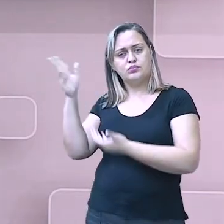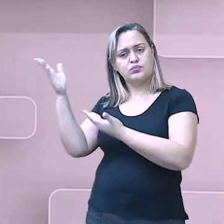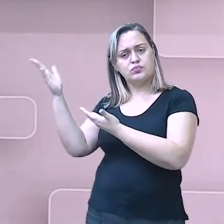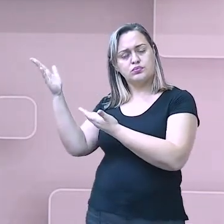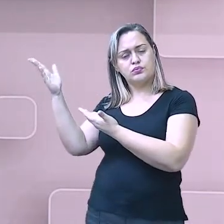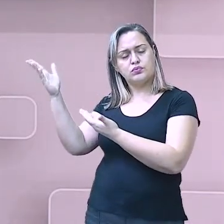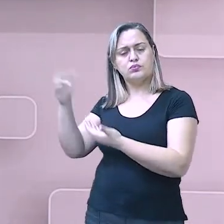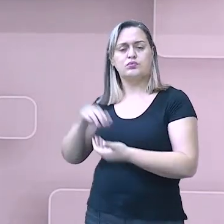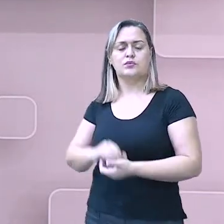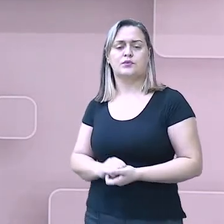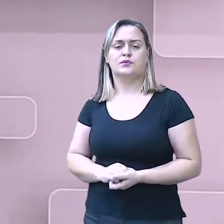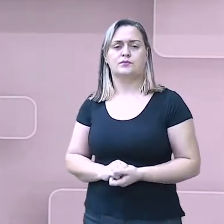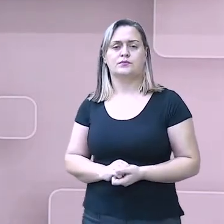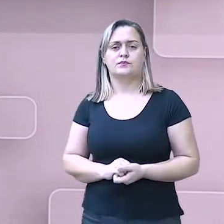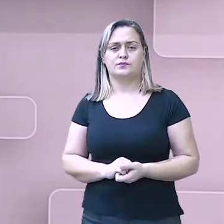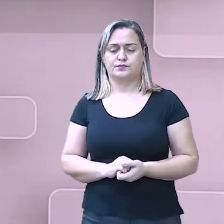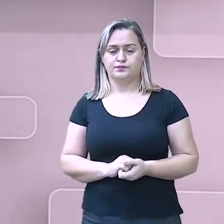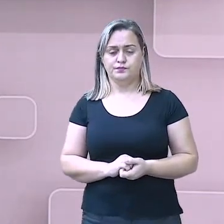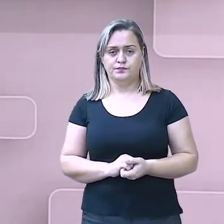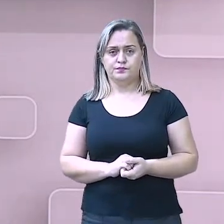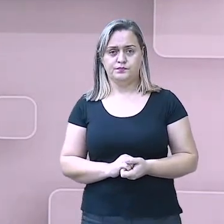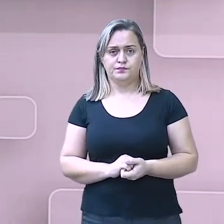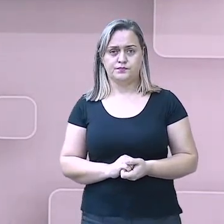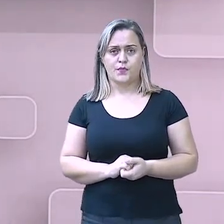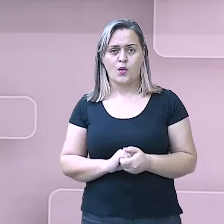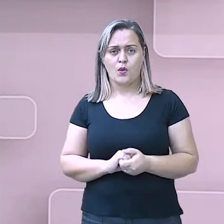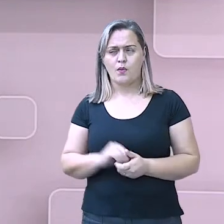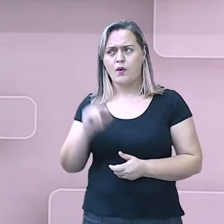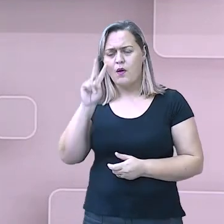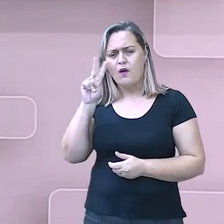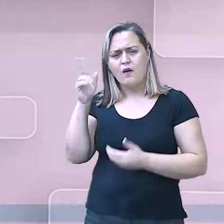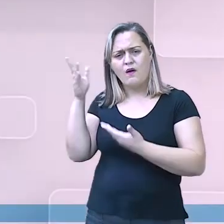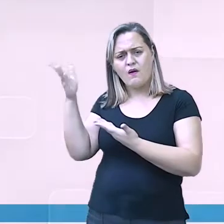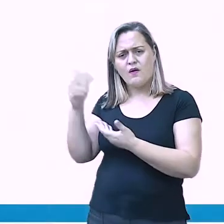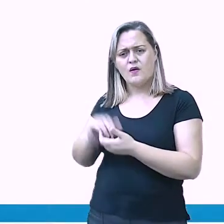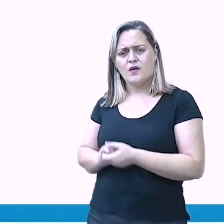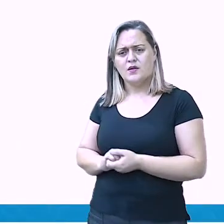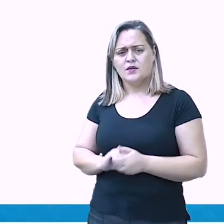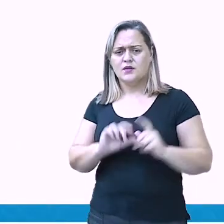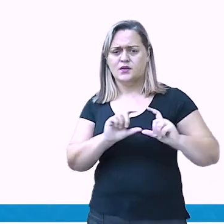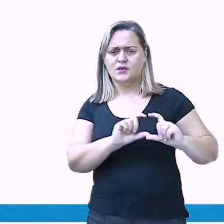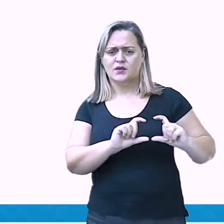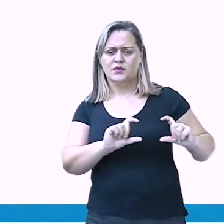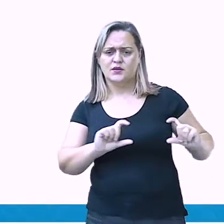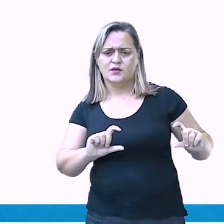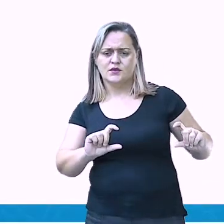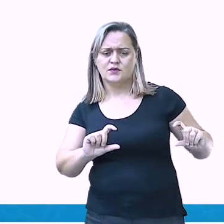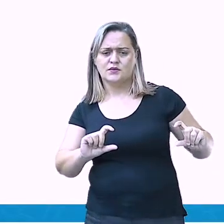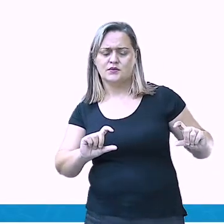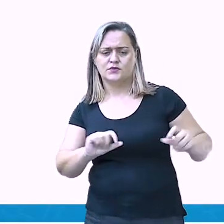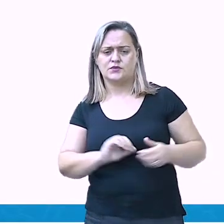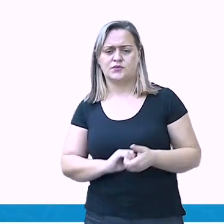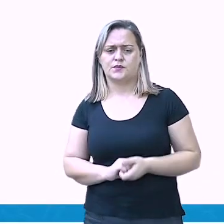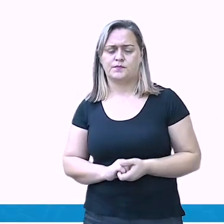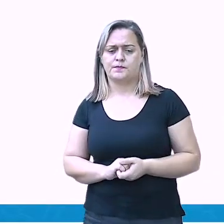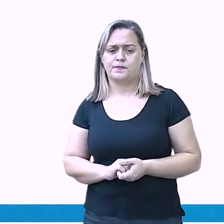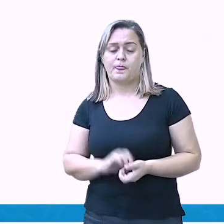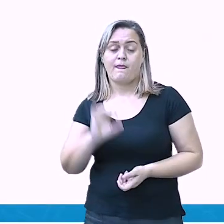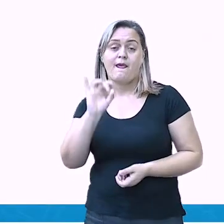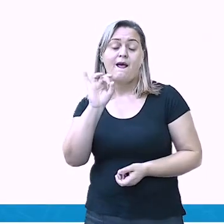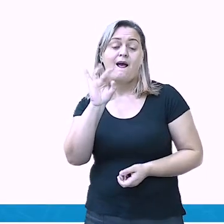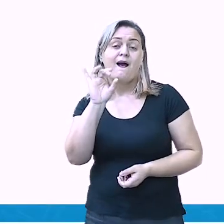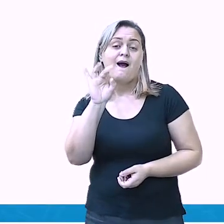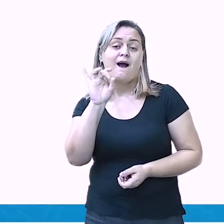urbanização brasileira. Observem comigo na legenda desse gráfico que o que está em azul é a população